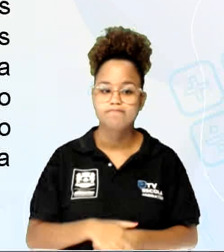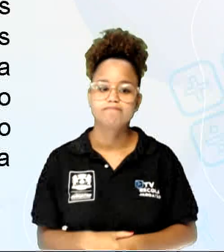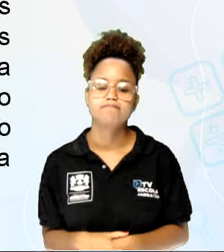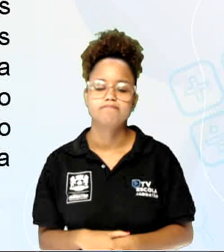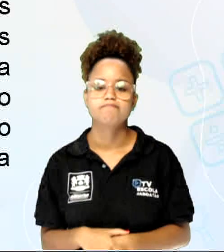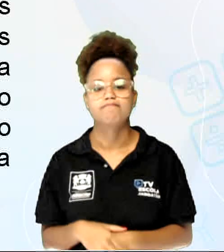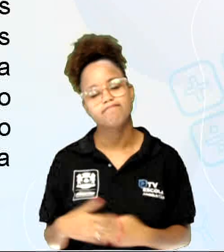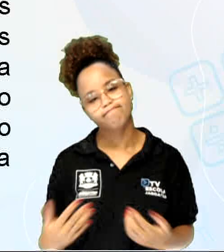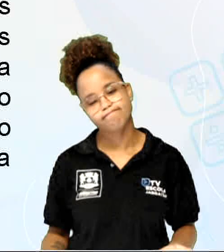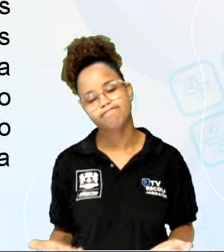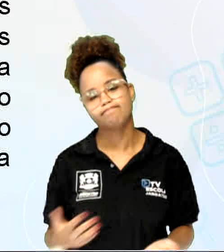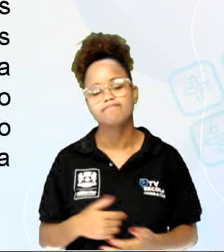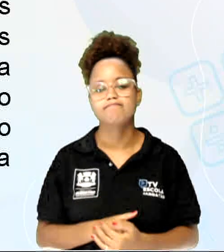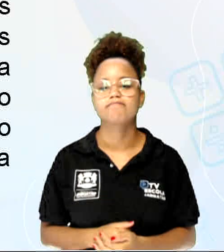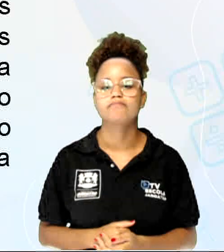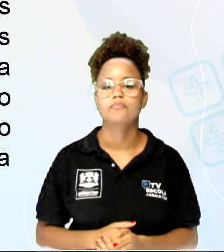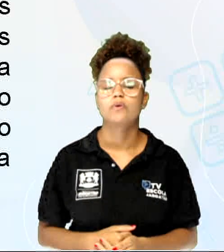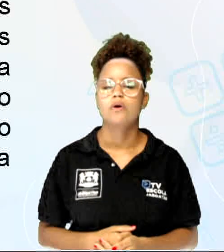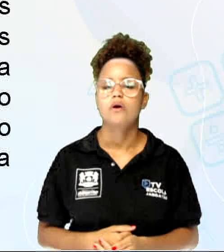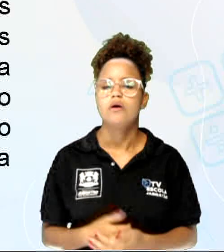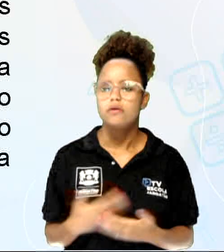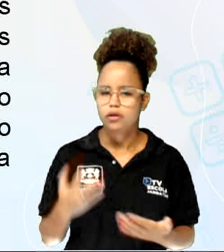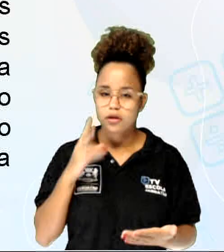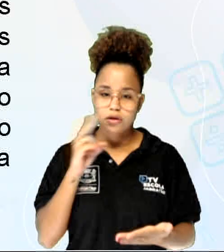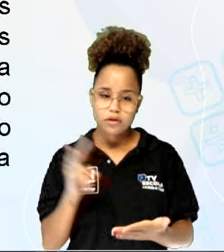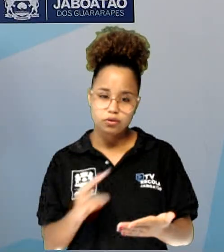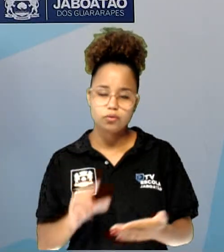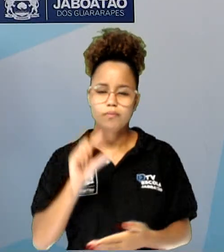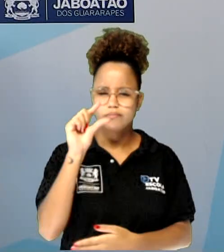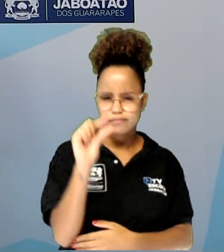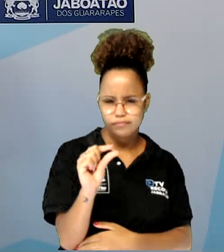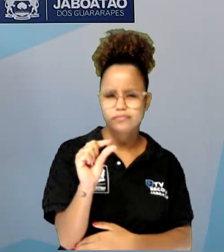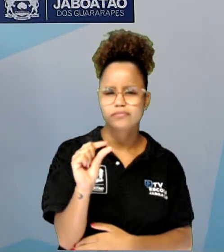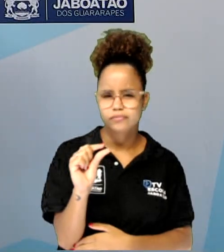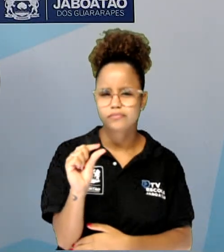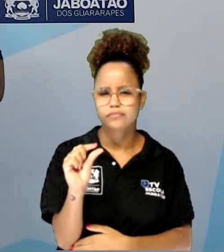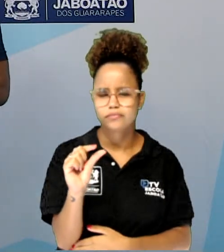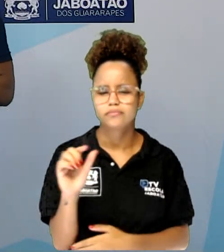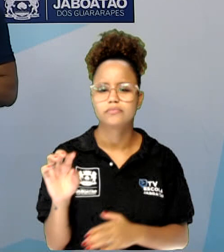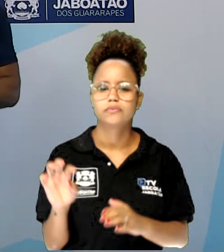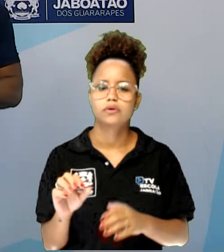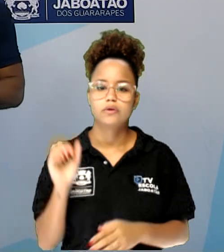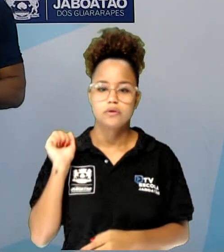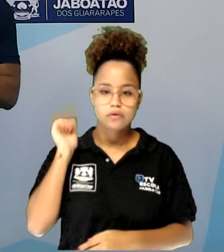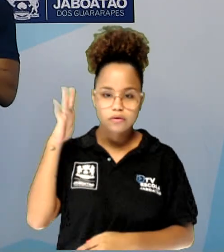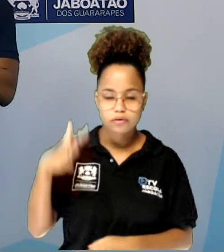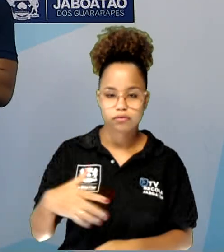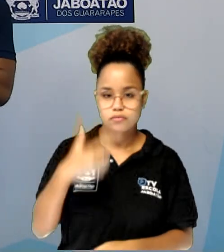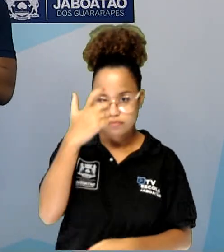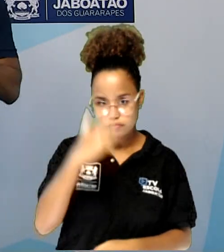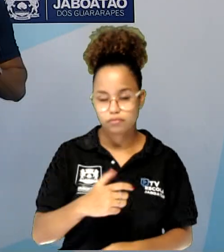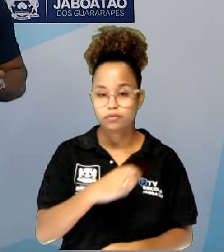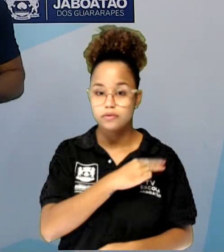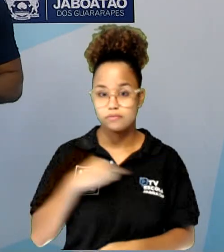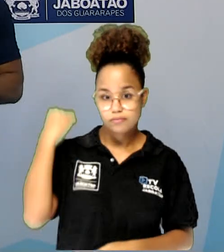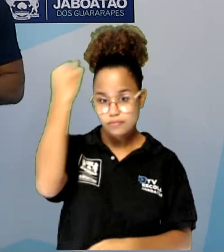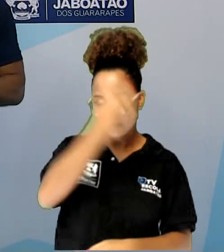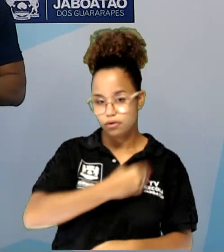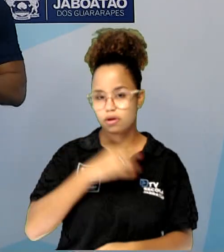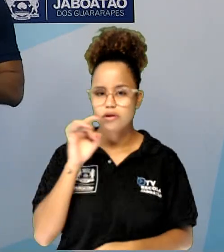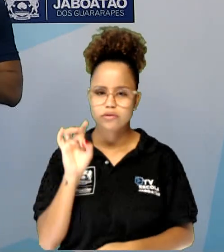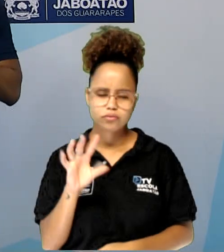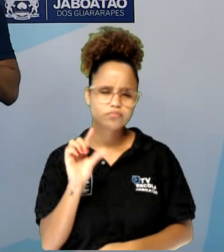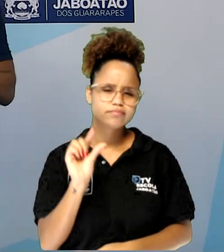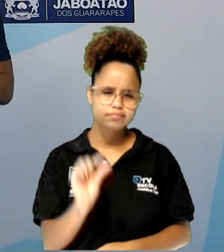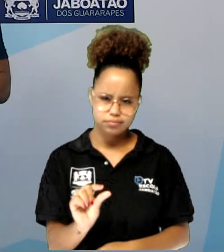pessoal, a gente leu um pequeno trecho da autobiografia de Malala. Isso aí é um pequeno trecho. É uma